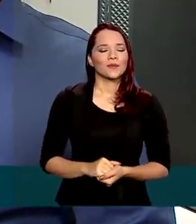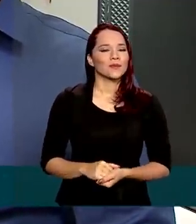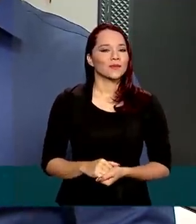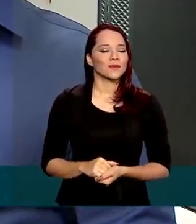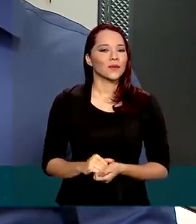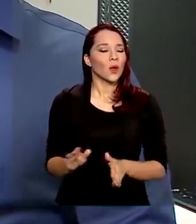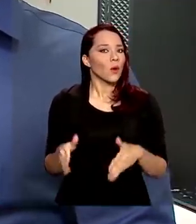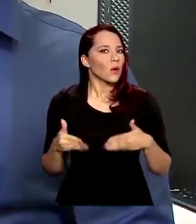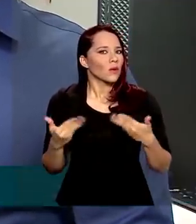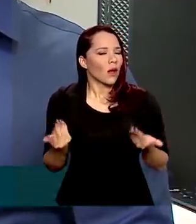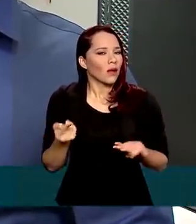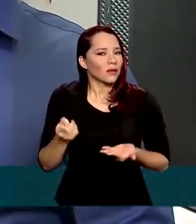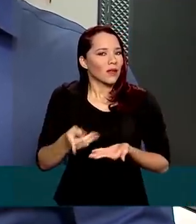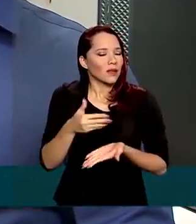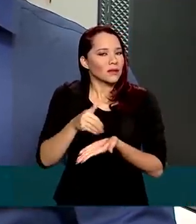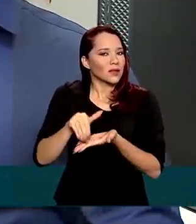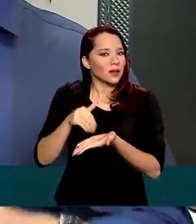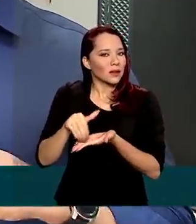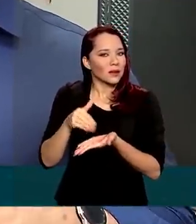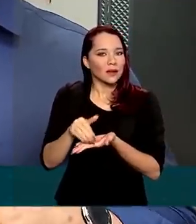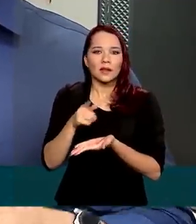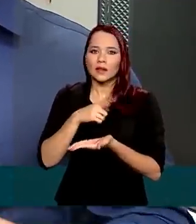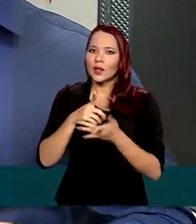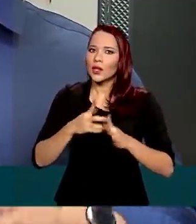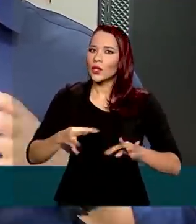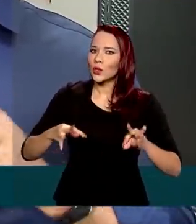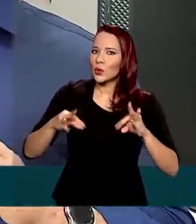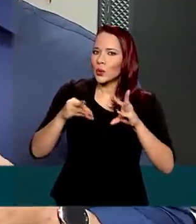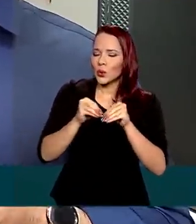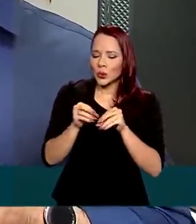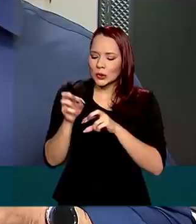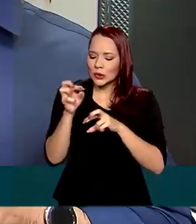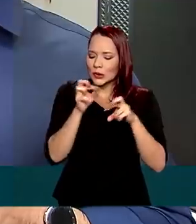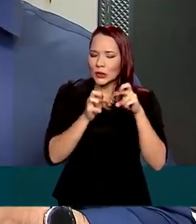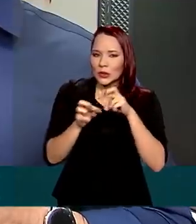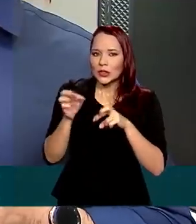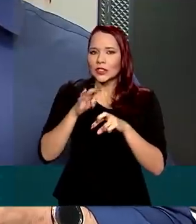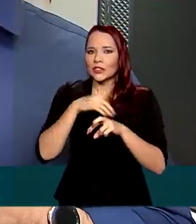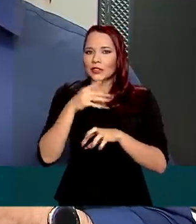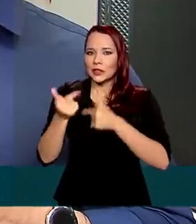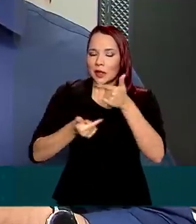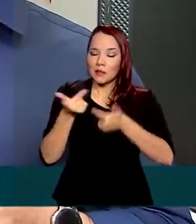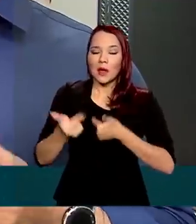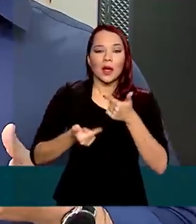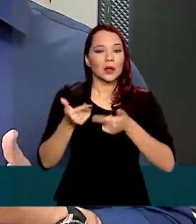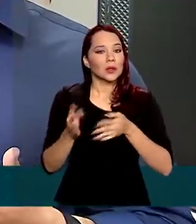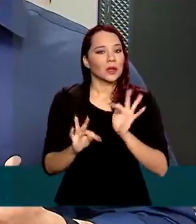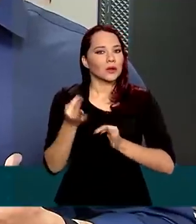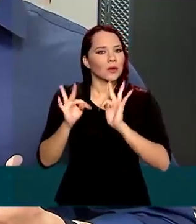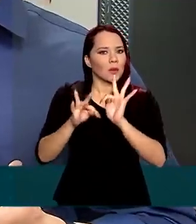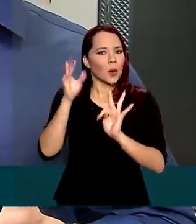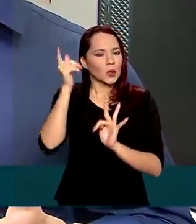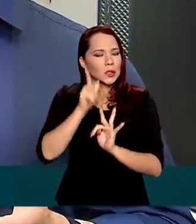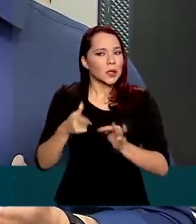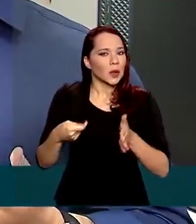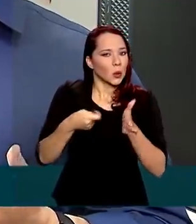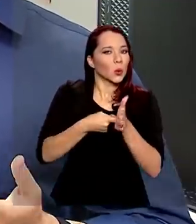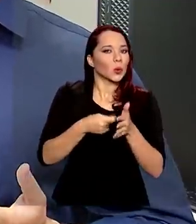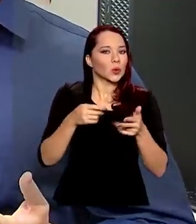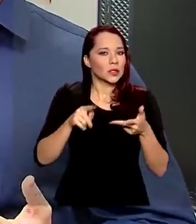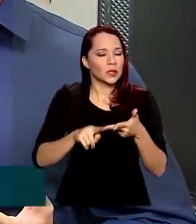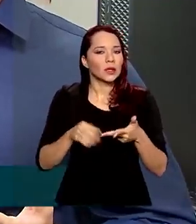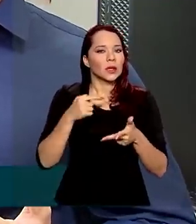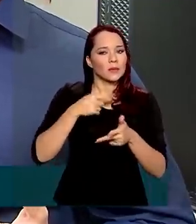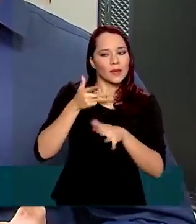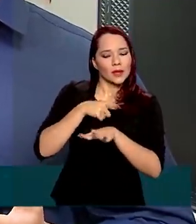a chance dessa secretaria ter toda uma framework, todo um aparato de trabalho tecnológico para receber denúncia, para